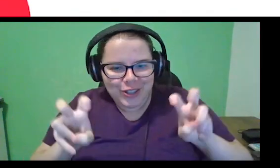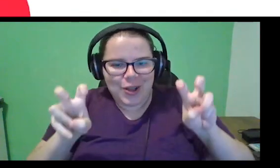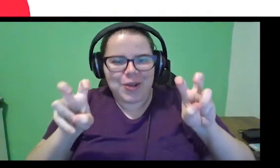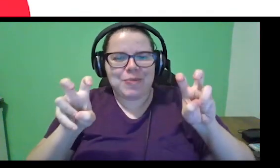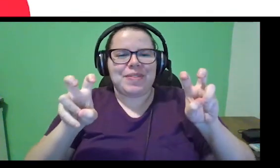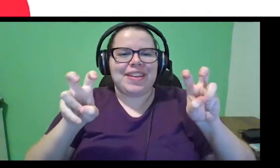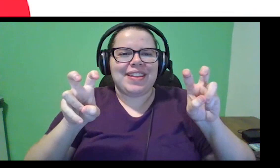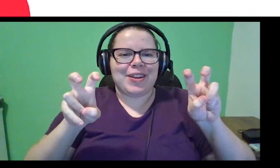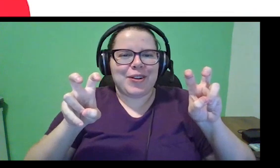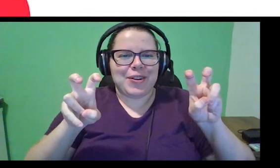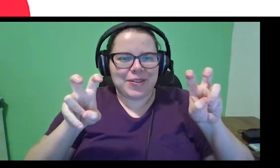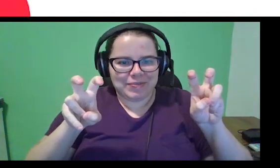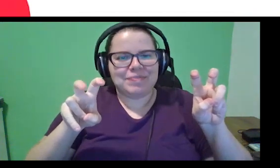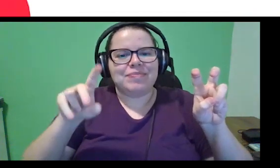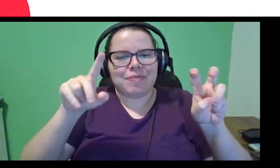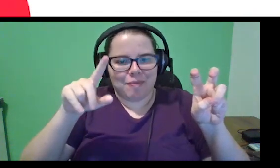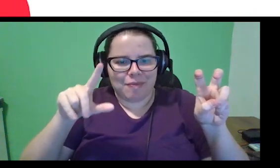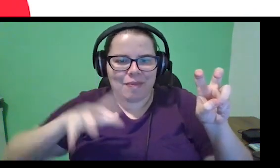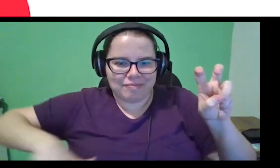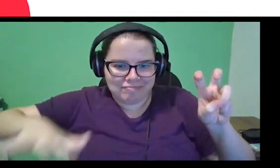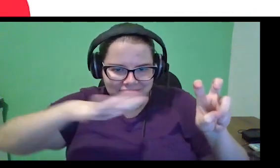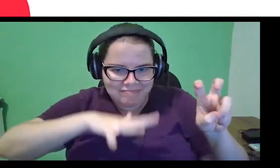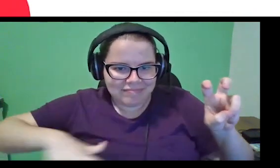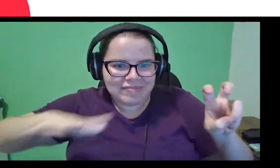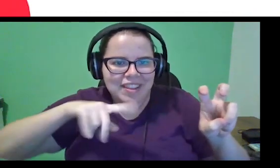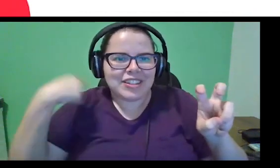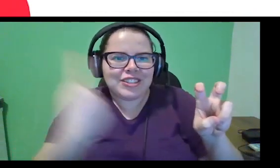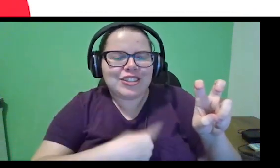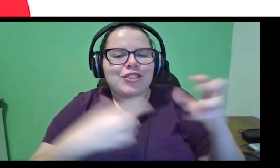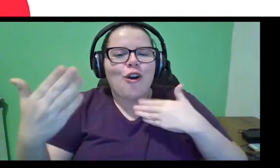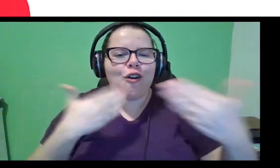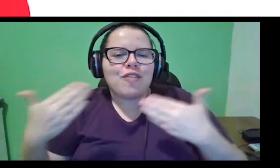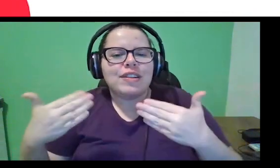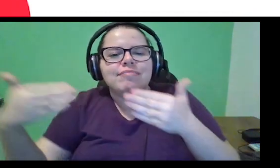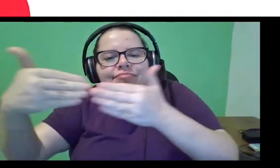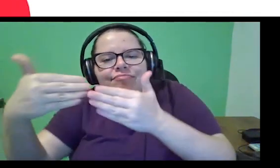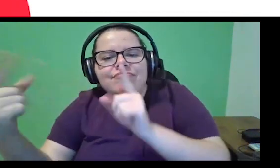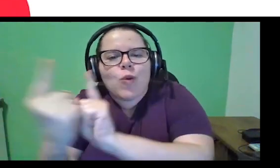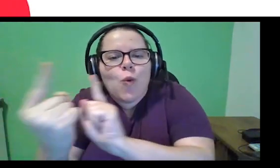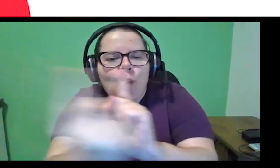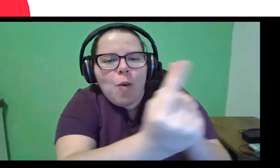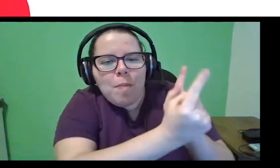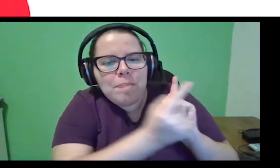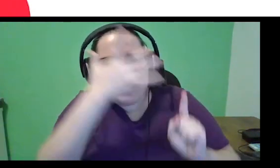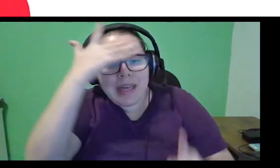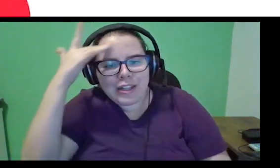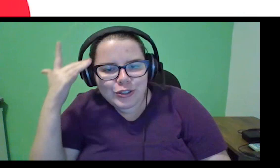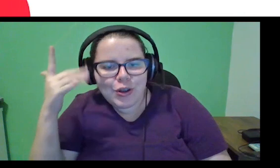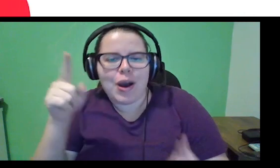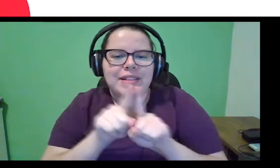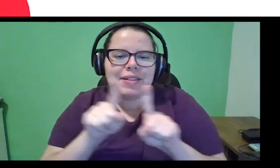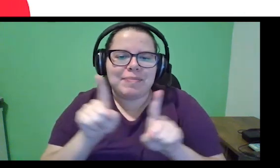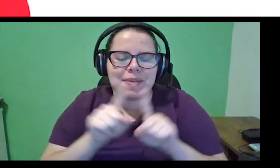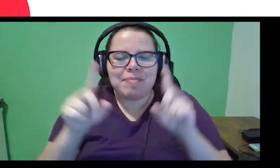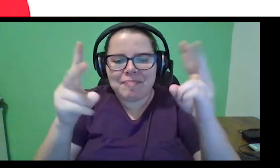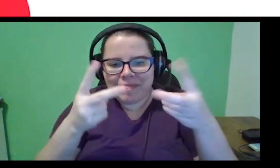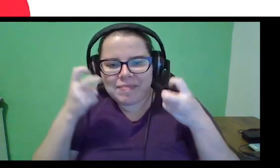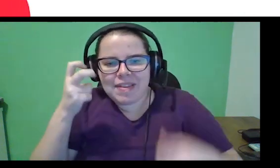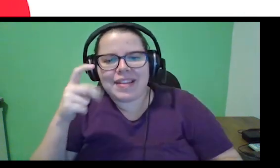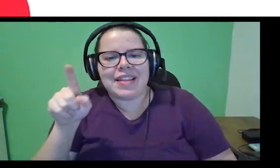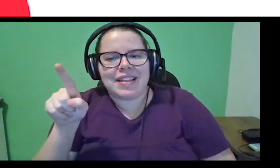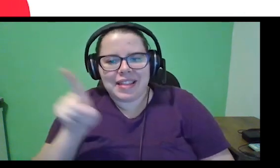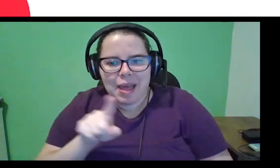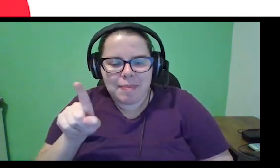quando a gente chega num contexto, a gente conversar individualmente com todas as pessoas para pegar percepções